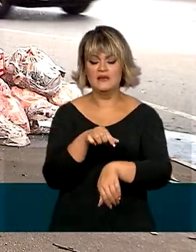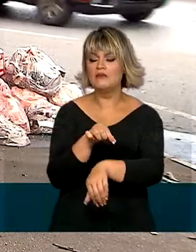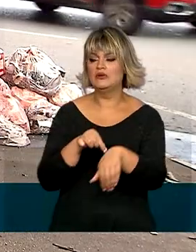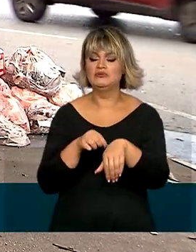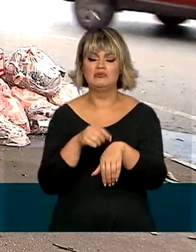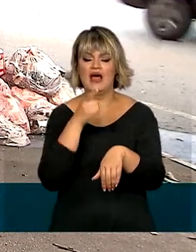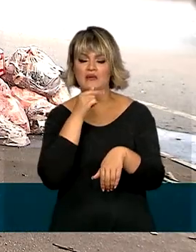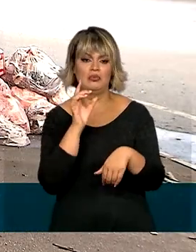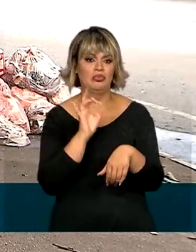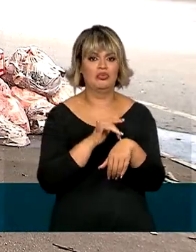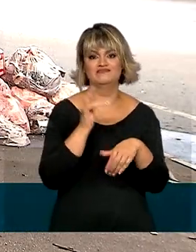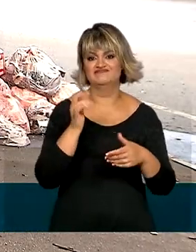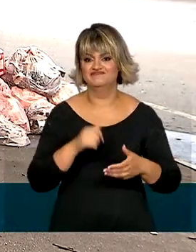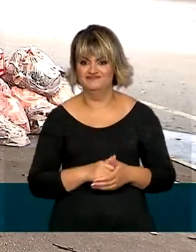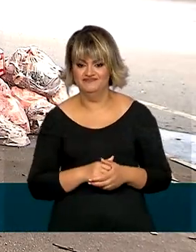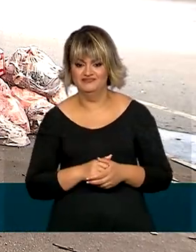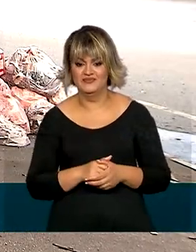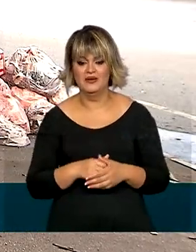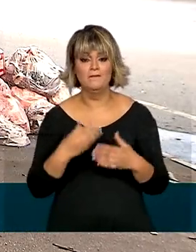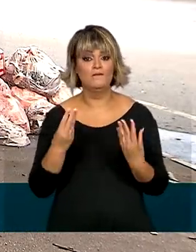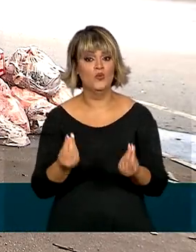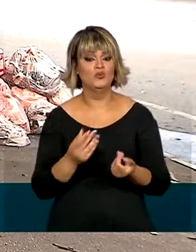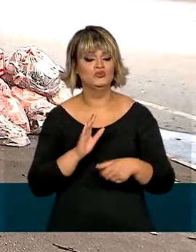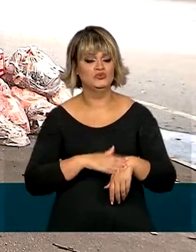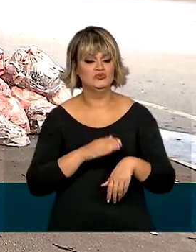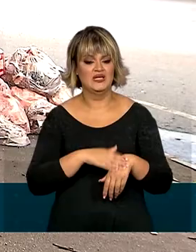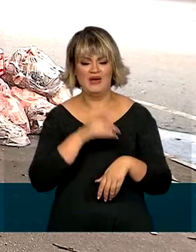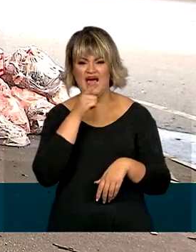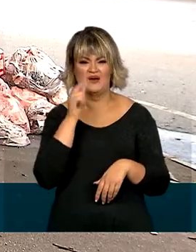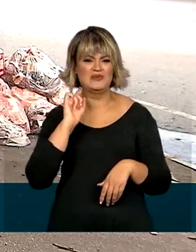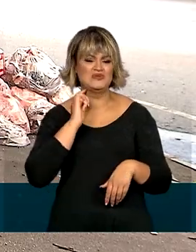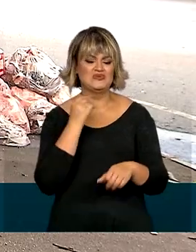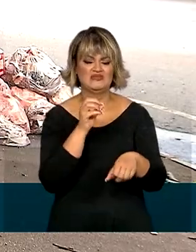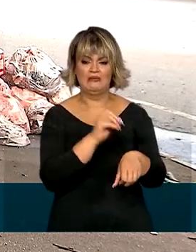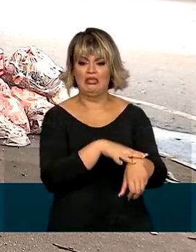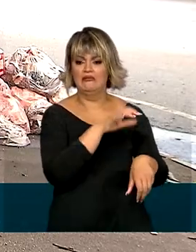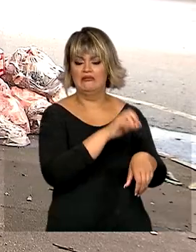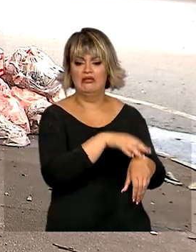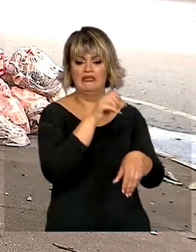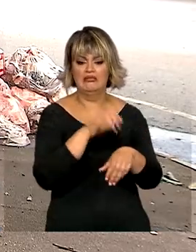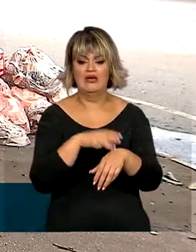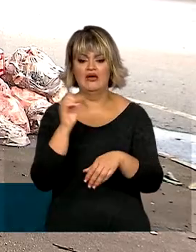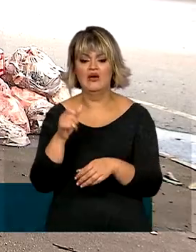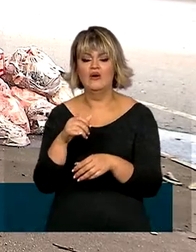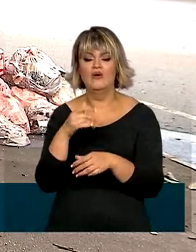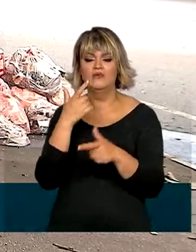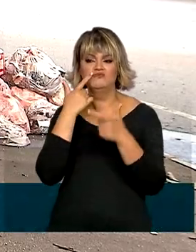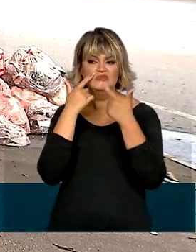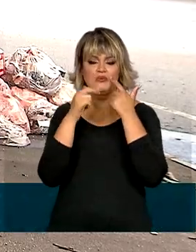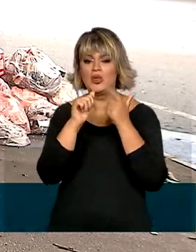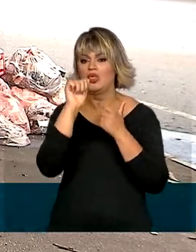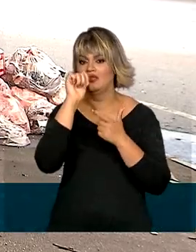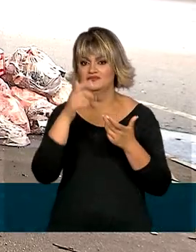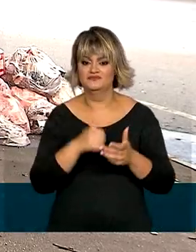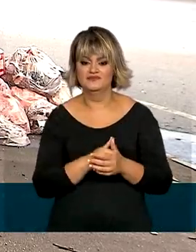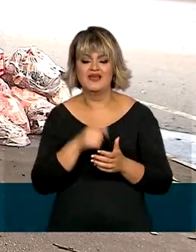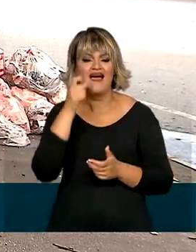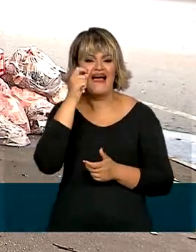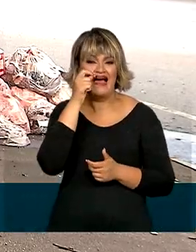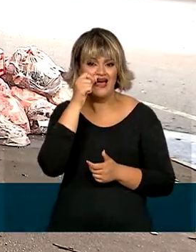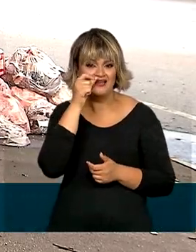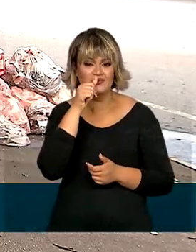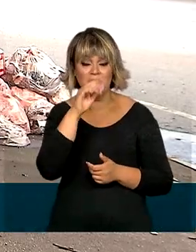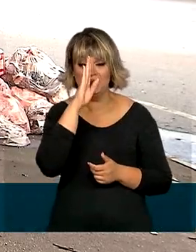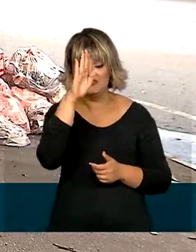pele, depois da imersão por longos períodos em água contaminada ou por meio de mucosas. Os ratos são os